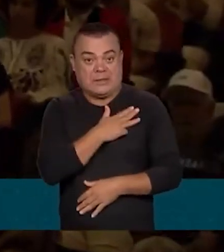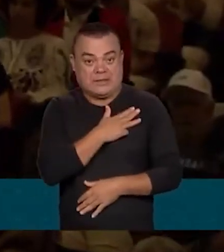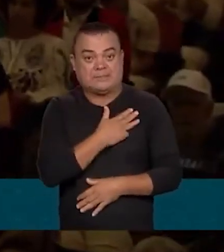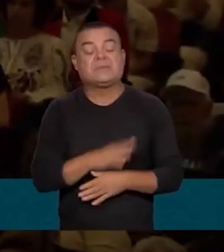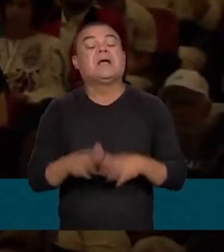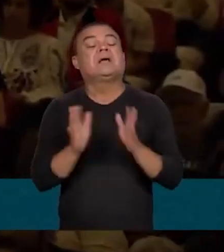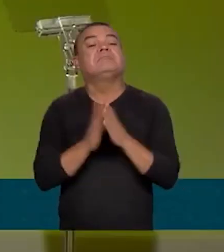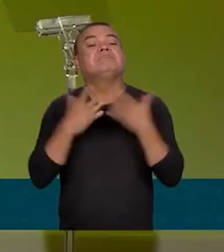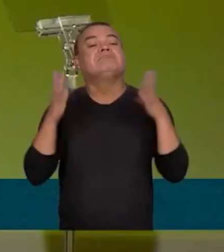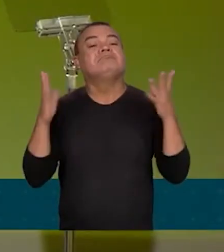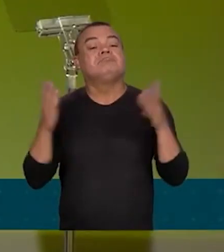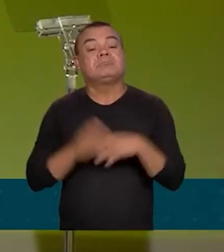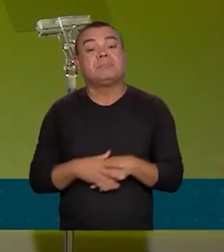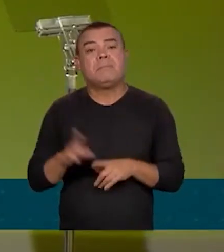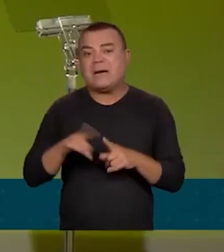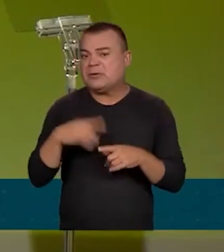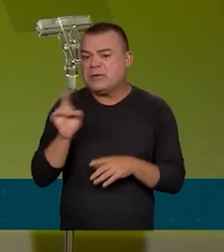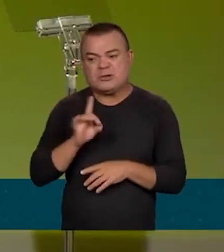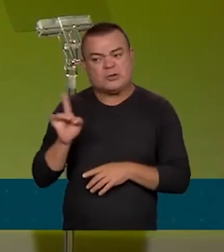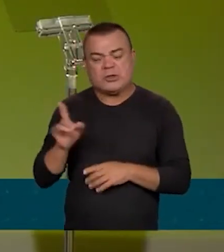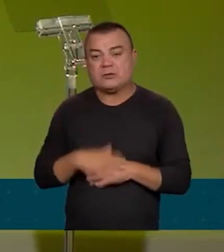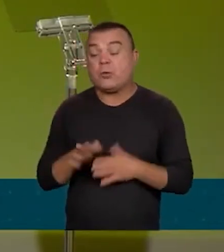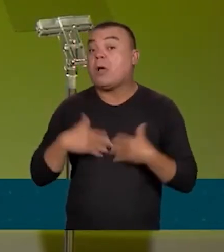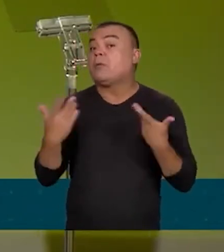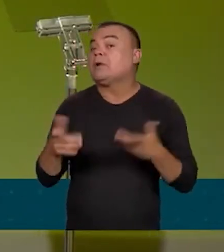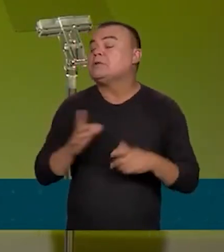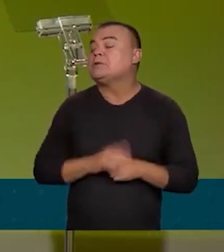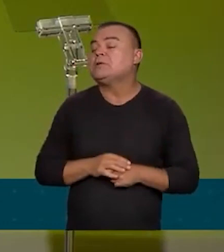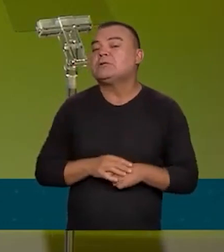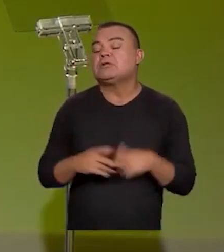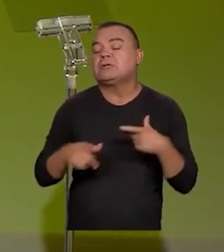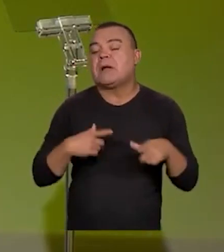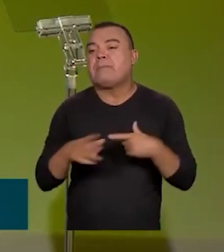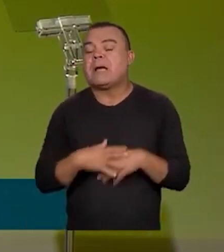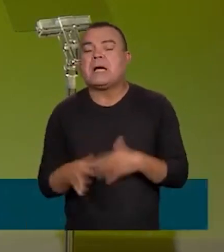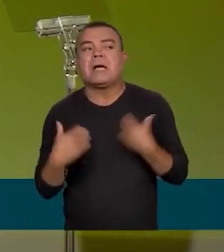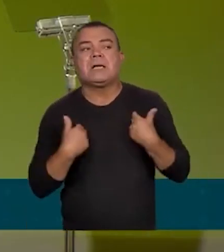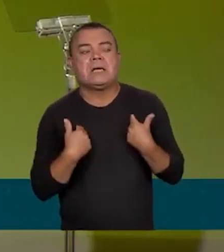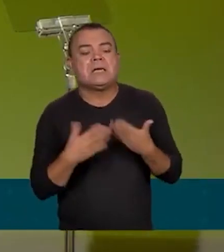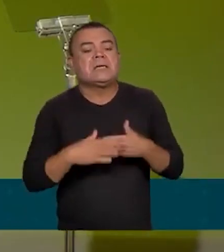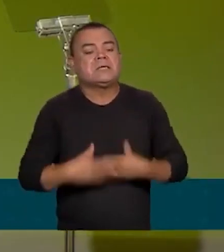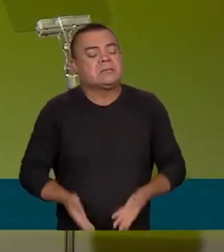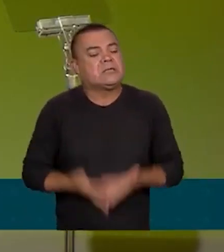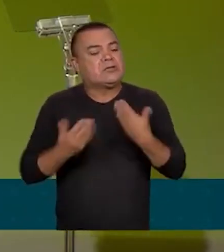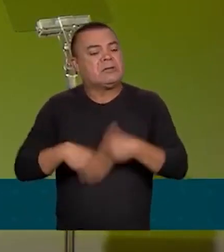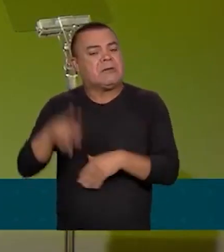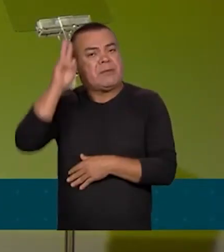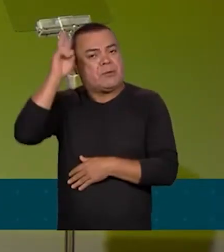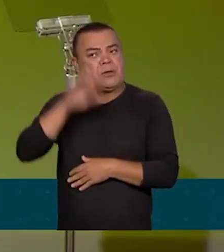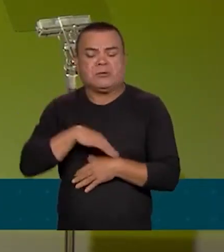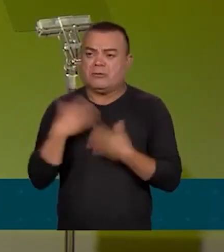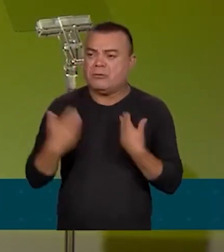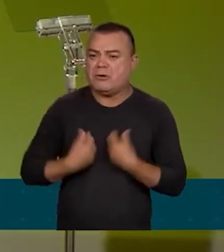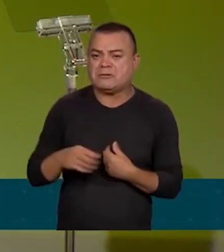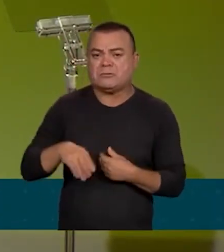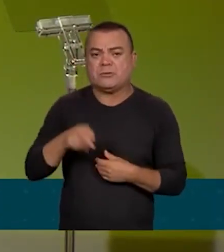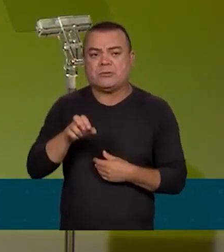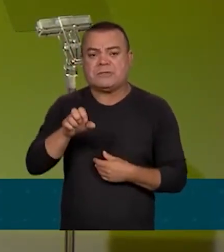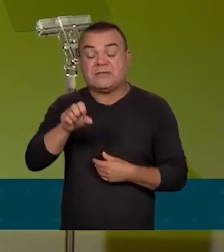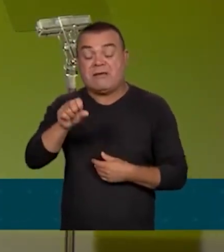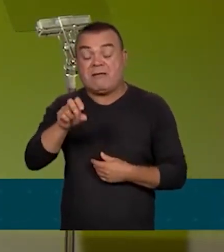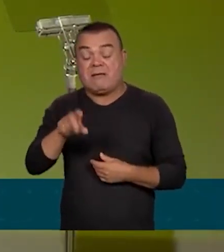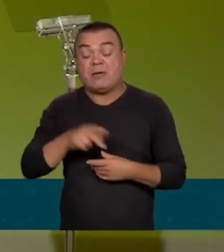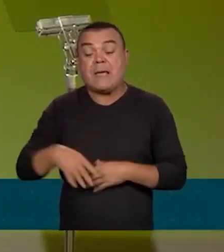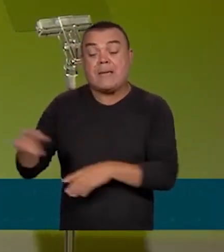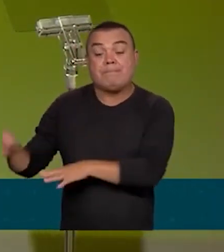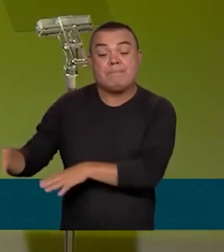Mas não é só isso. Quando a gente trabalha a memória, e é por isso que os nossos museus, os nossos pontos de cultura são tão relevantes,